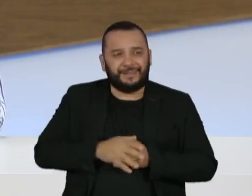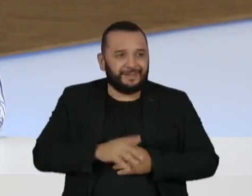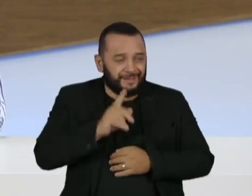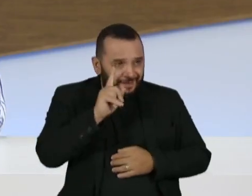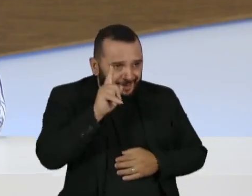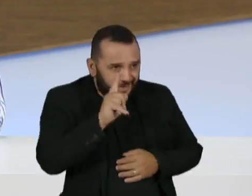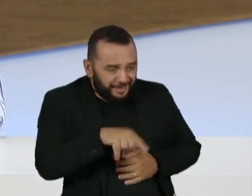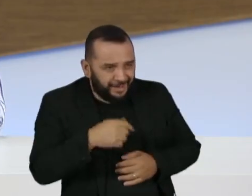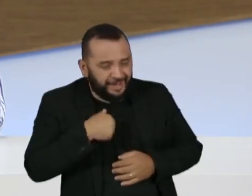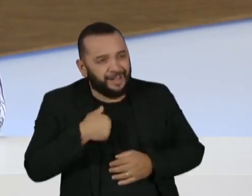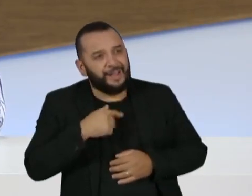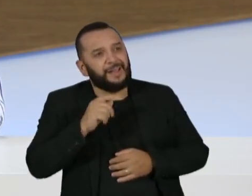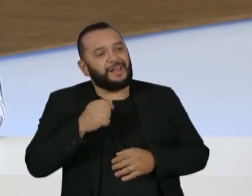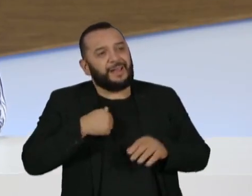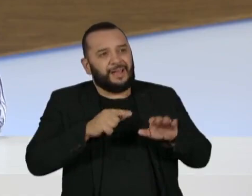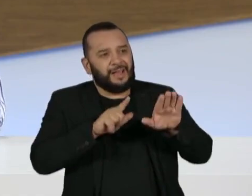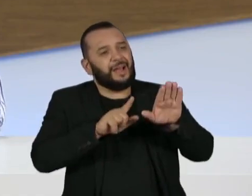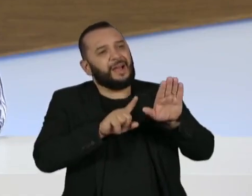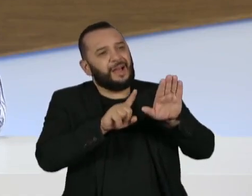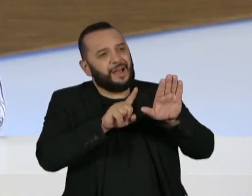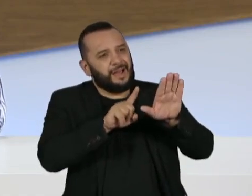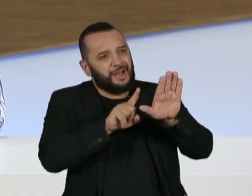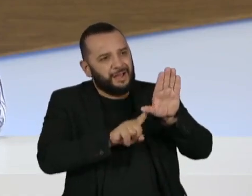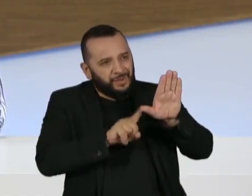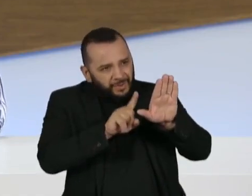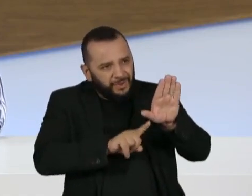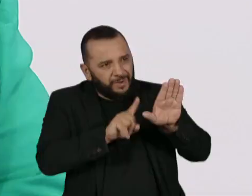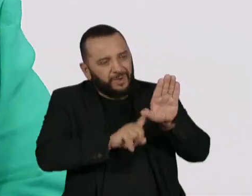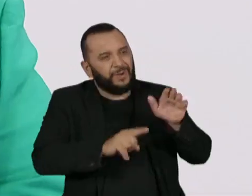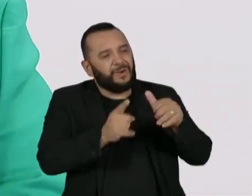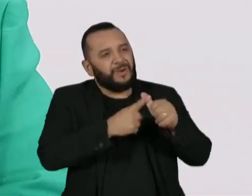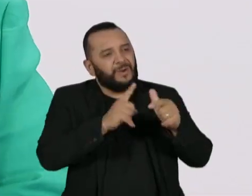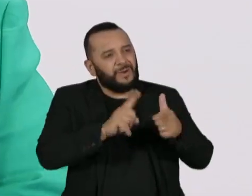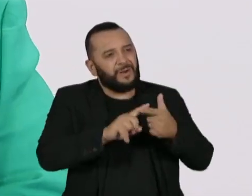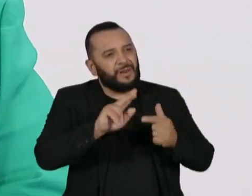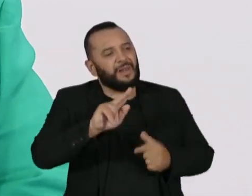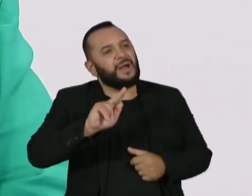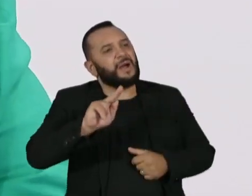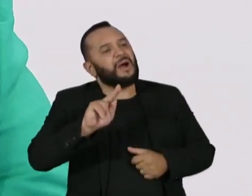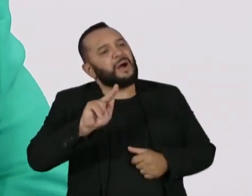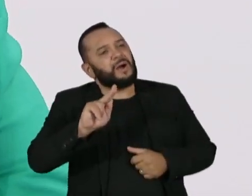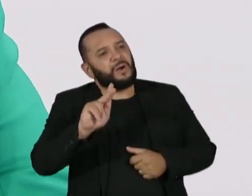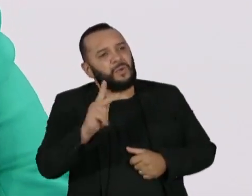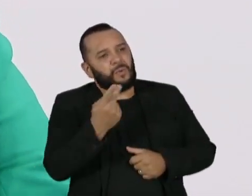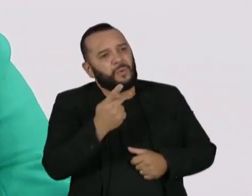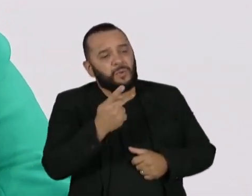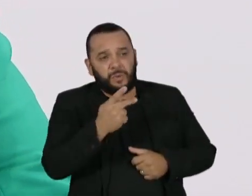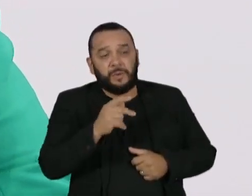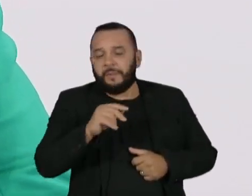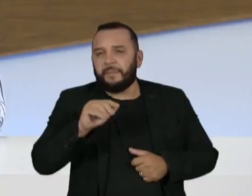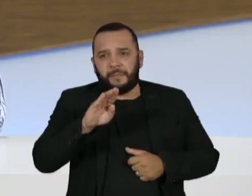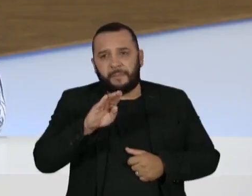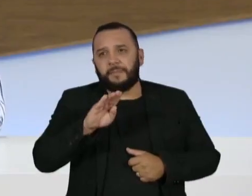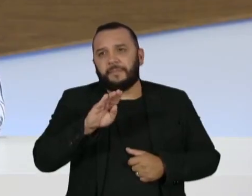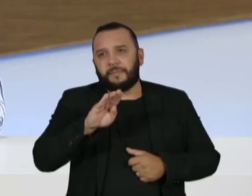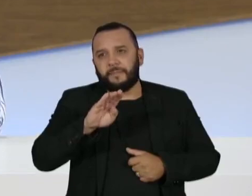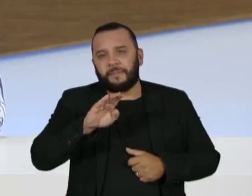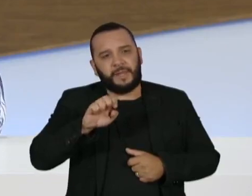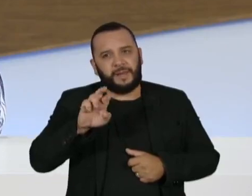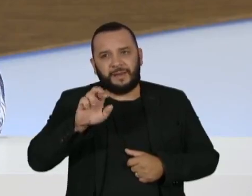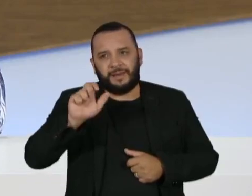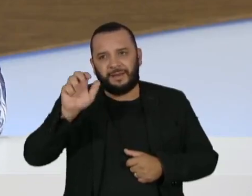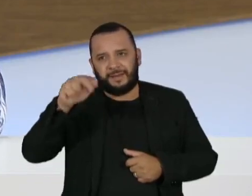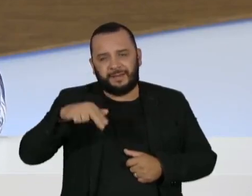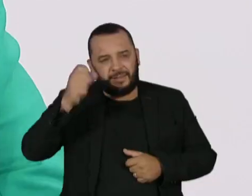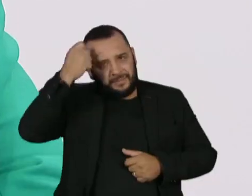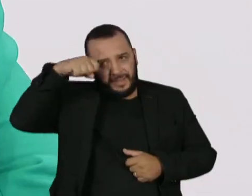Uganda, né? 93% da sua ancestralidade ali.% Angola e Benin. Benin, Uganda. É,